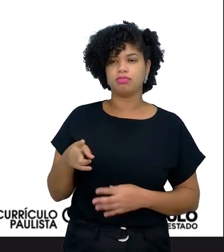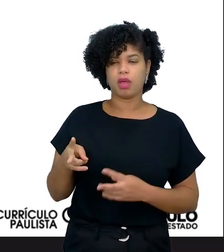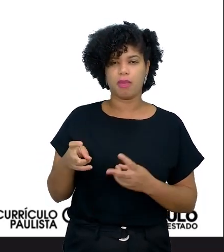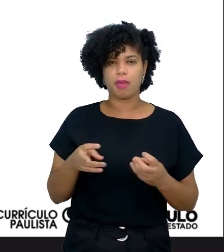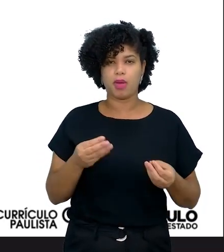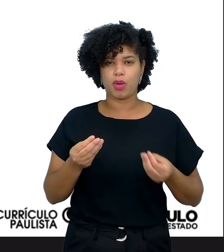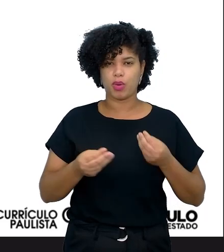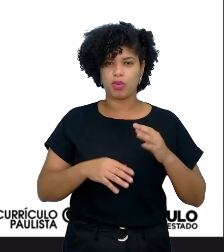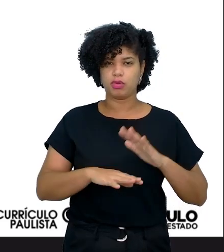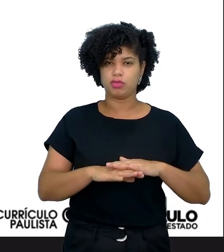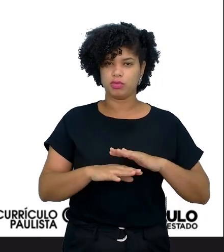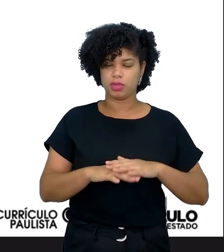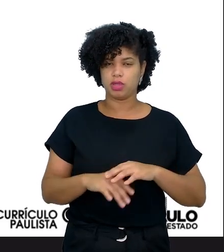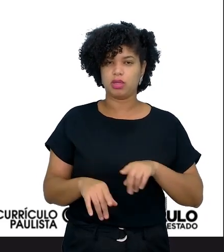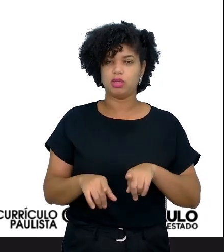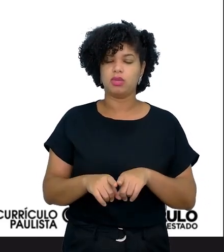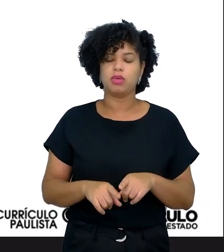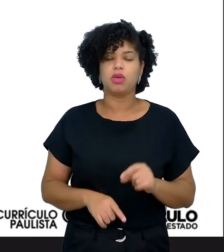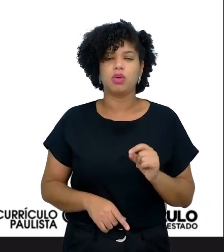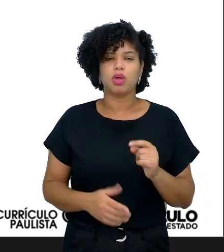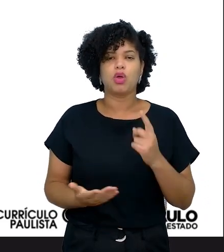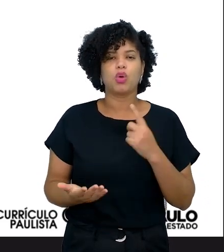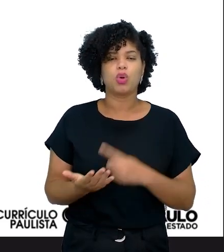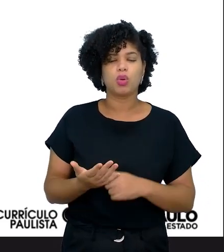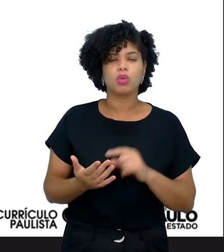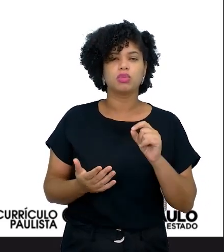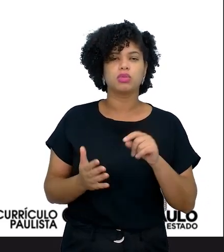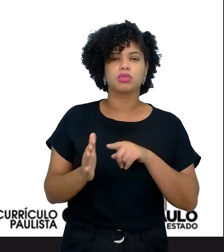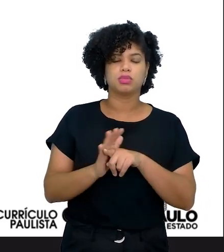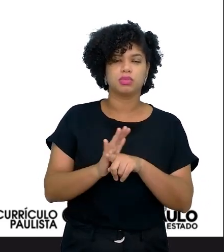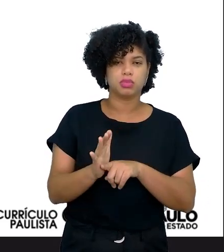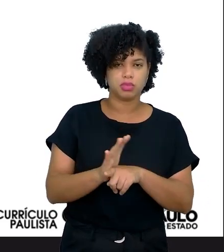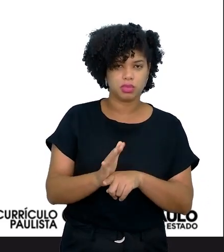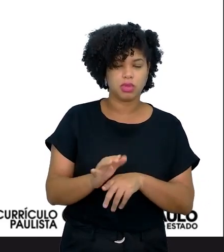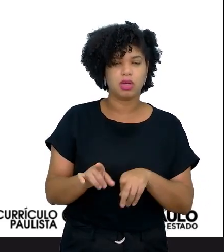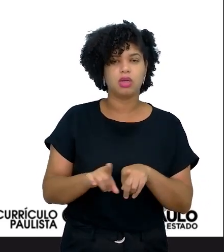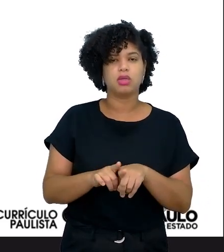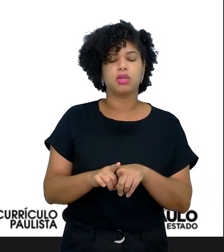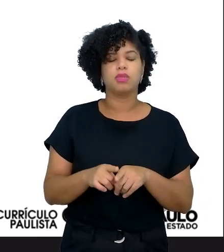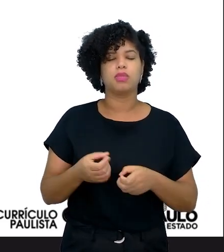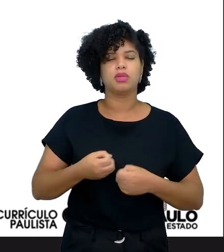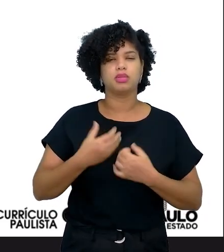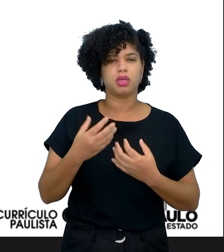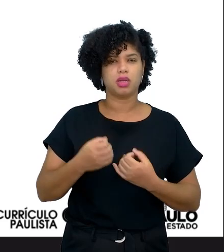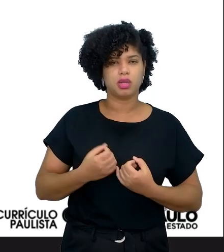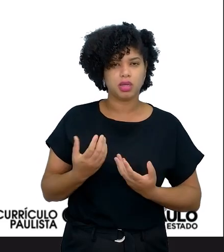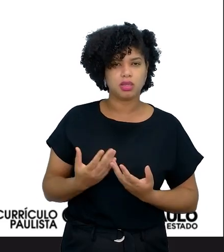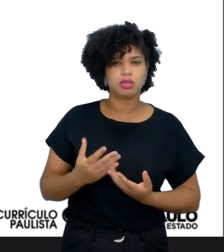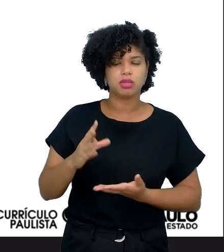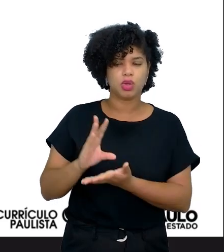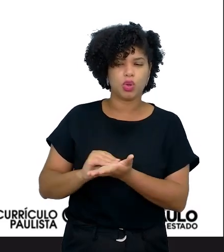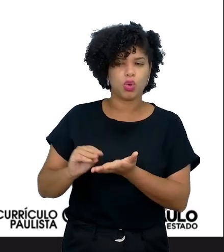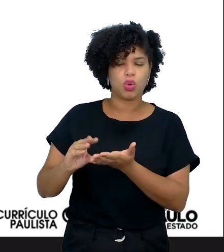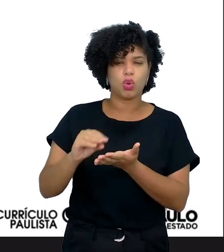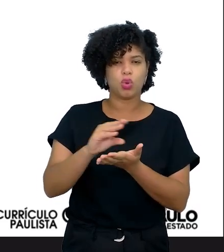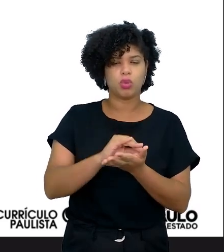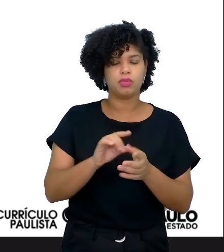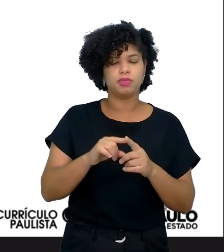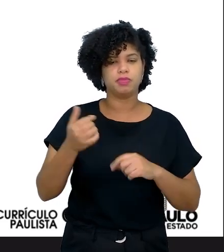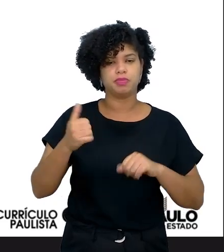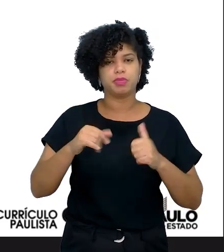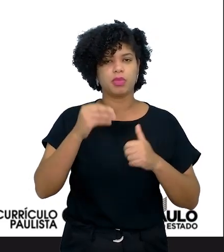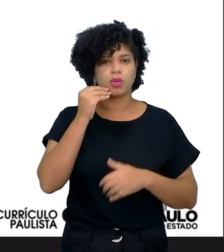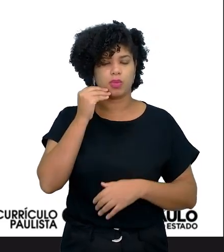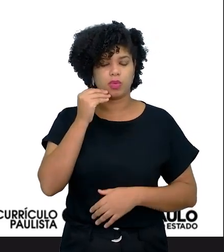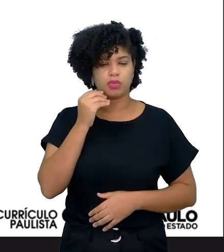isso aí, né? Verificar o compromisso com as pesquisas e as coletas de dados pesquisados, analisar o protótipo final como a